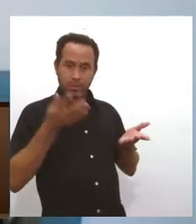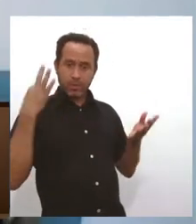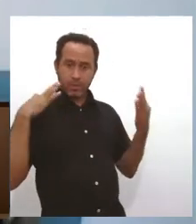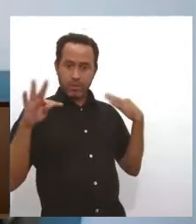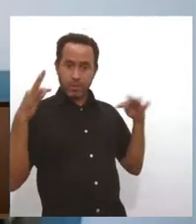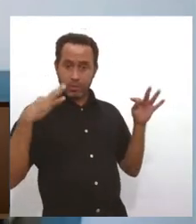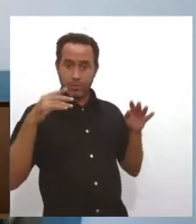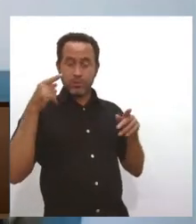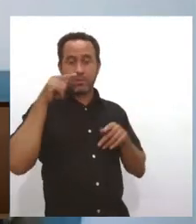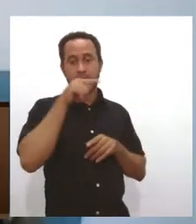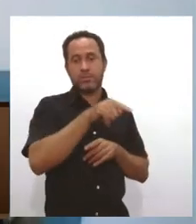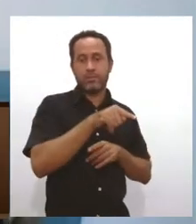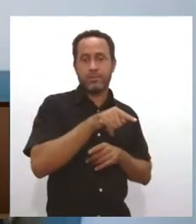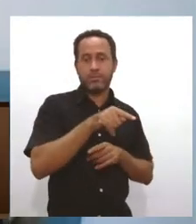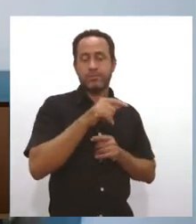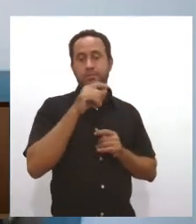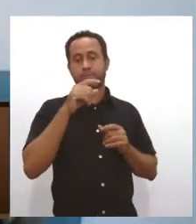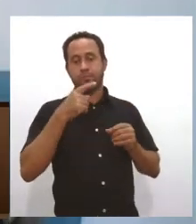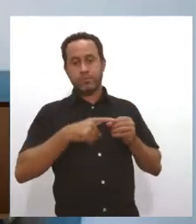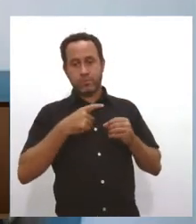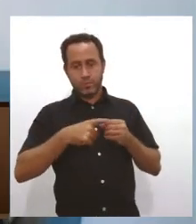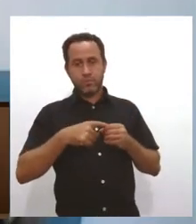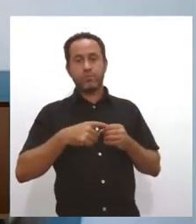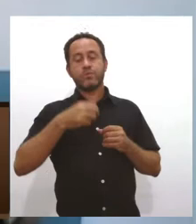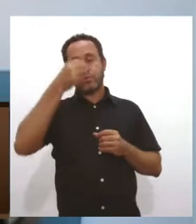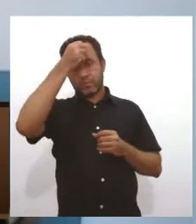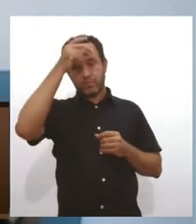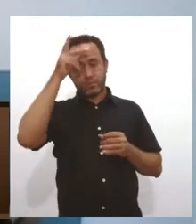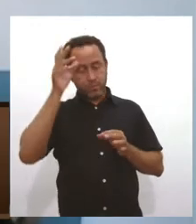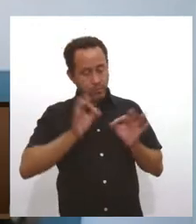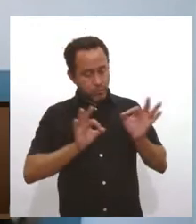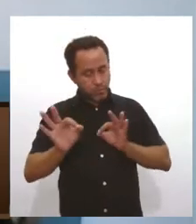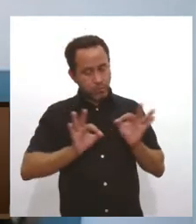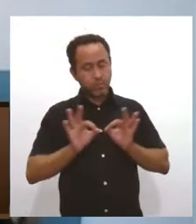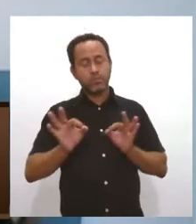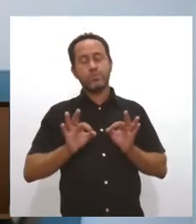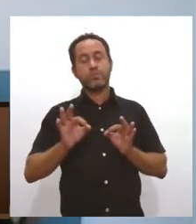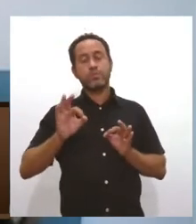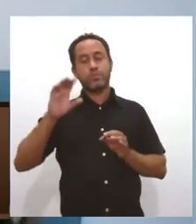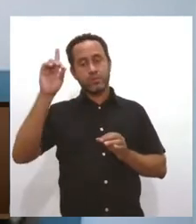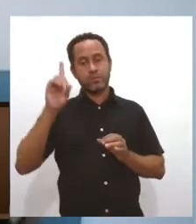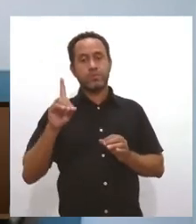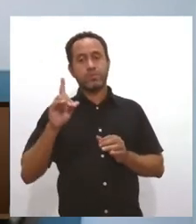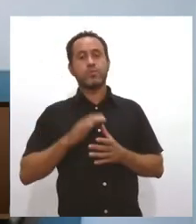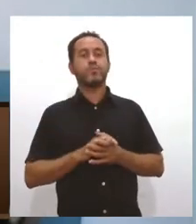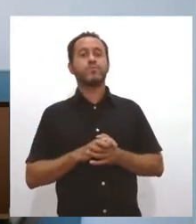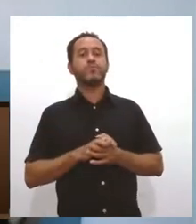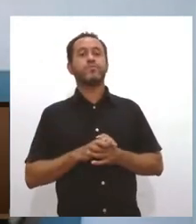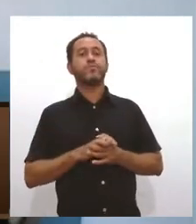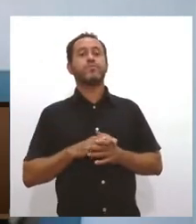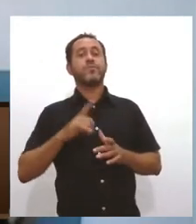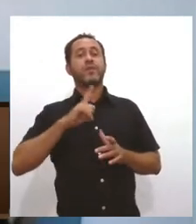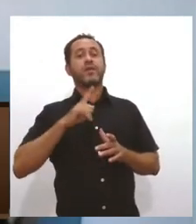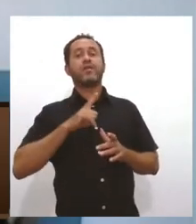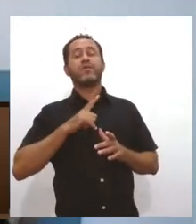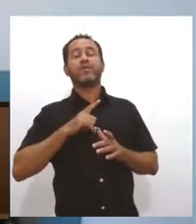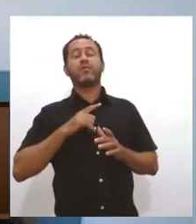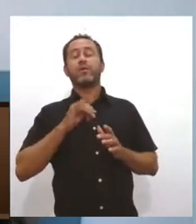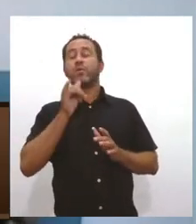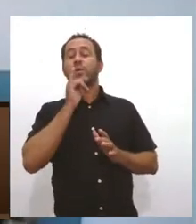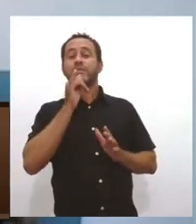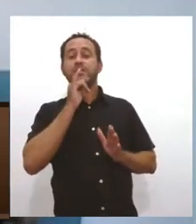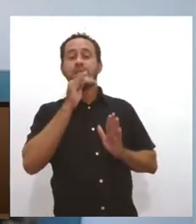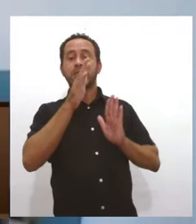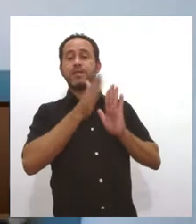Então, é interessante que o município elabore esse plano diretor. E aí ela vai dar o norte justamente como você